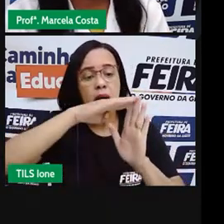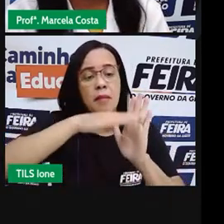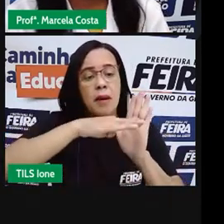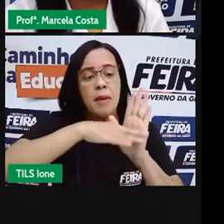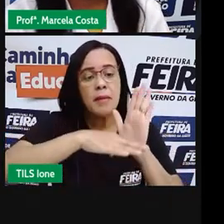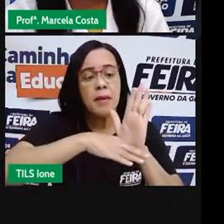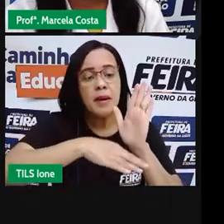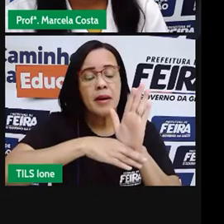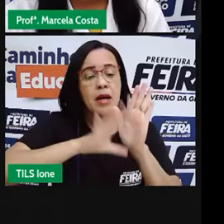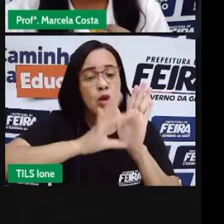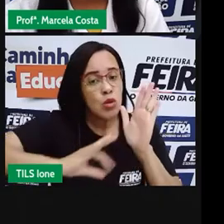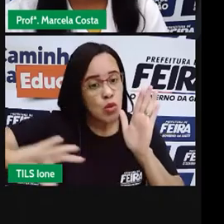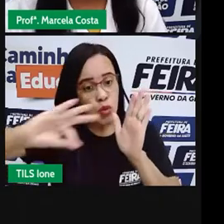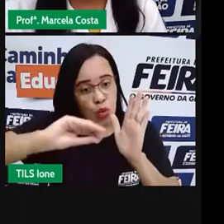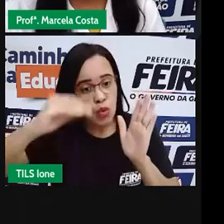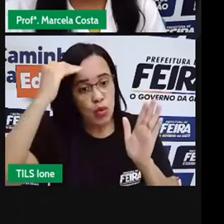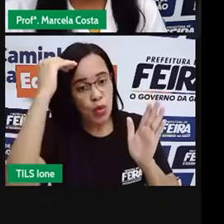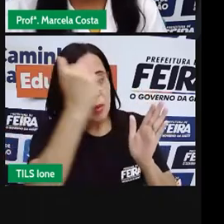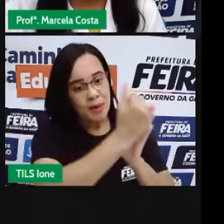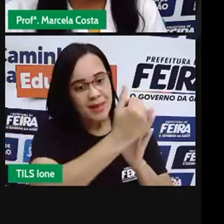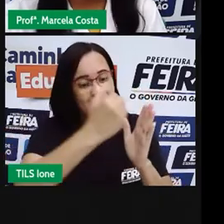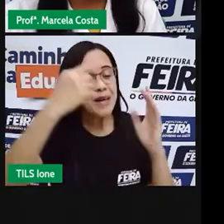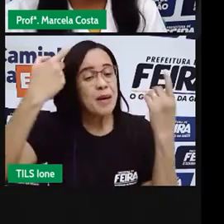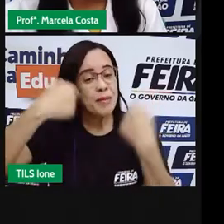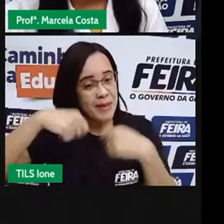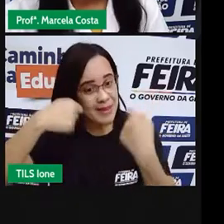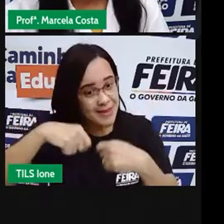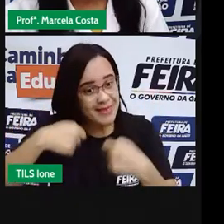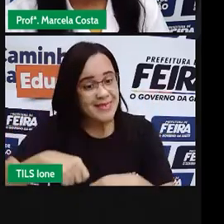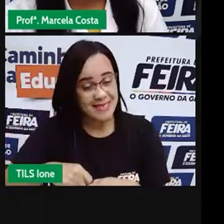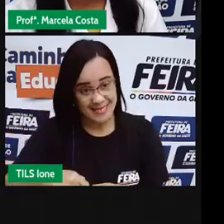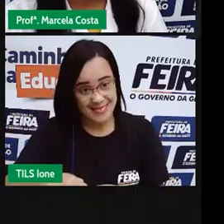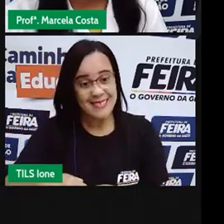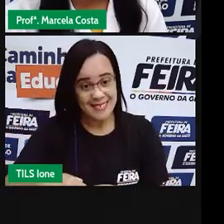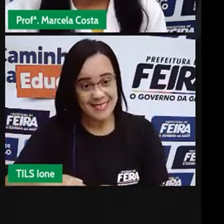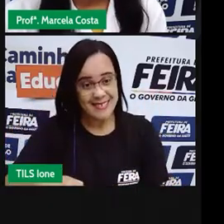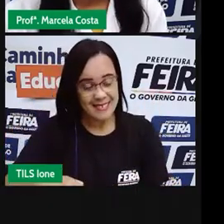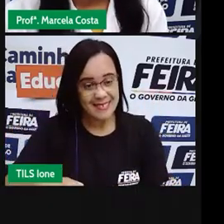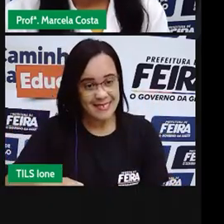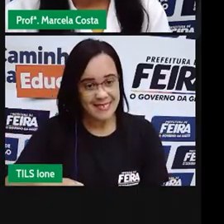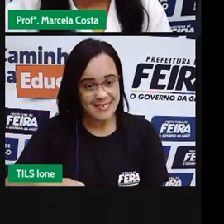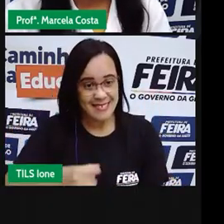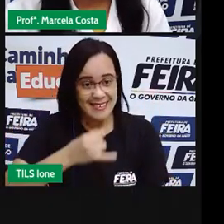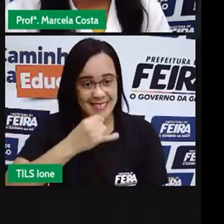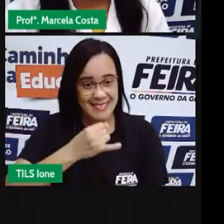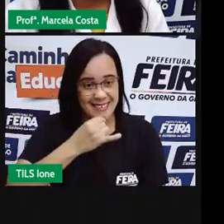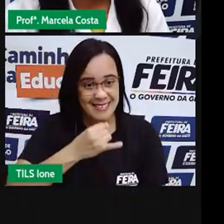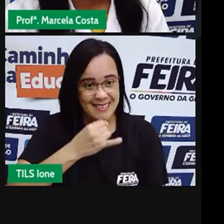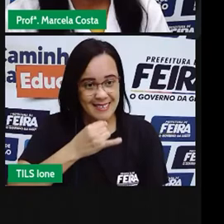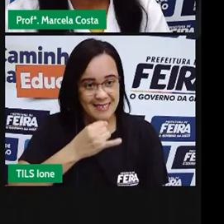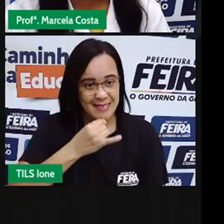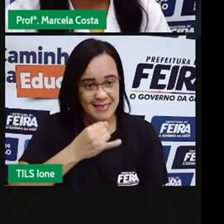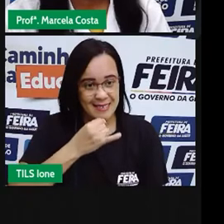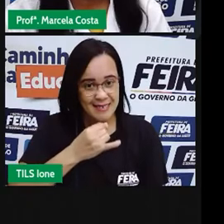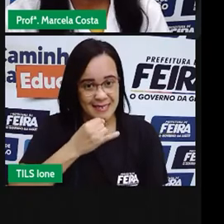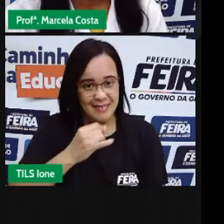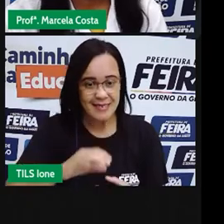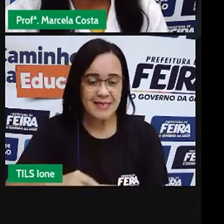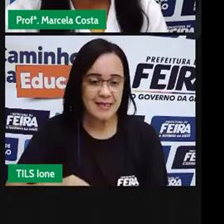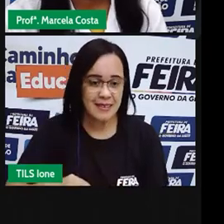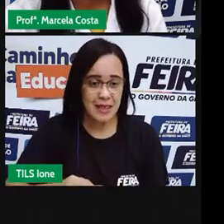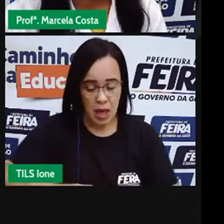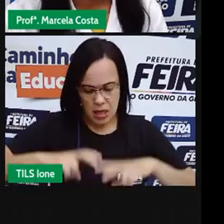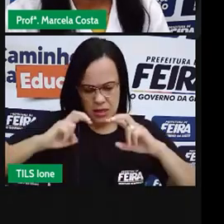seguidos por todos, com qual a necessidade da família. Como, por exemplo, fazer refeições juntos na